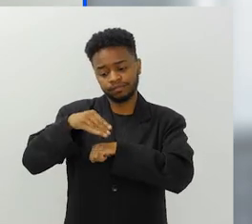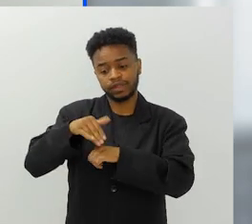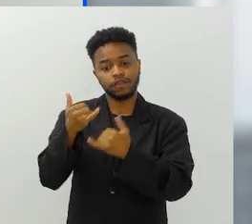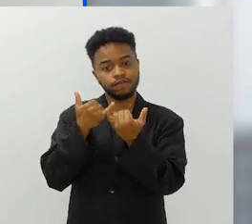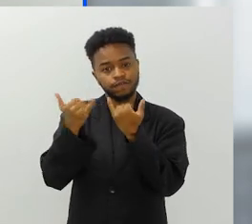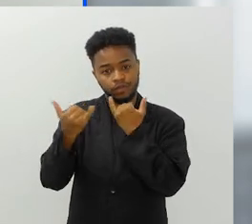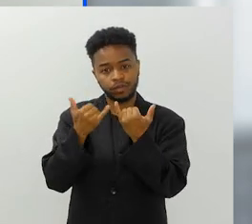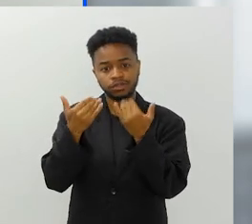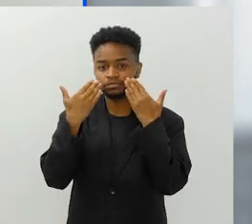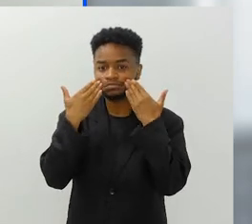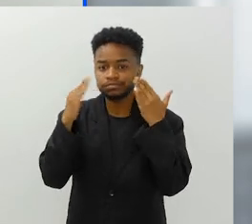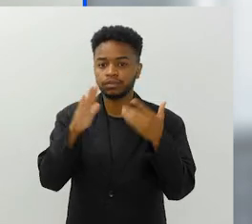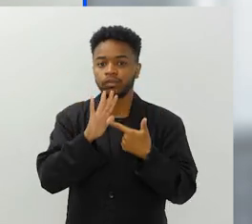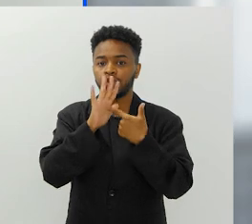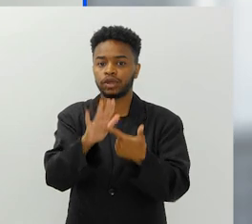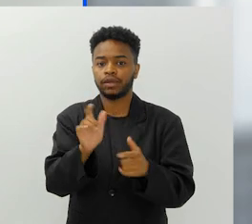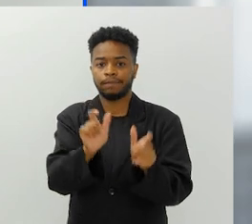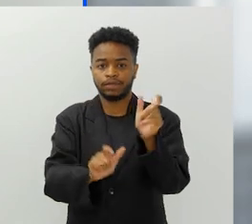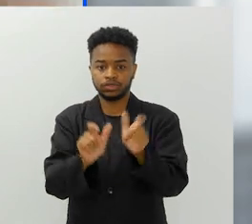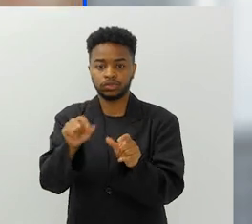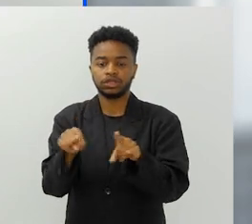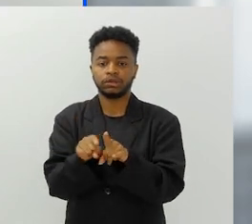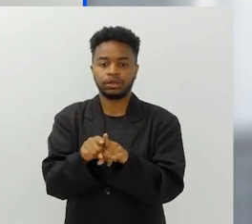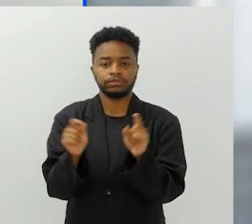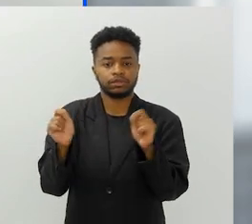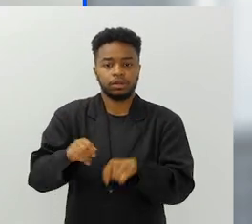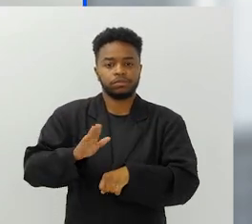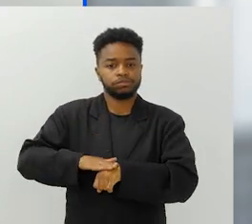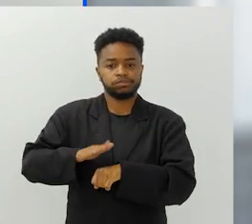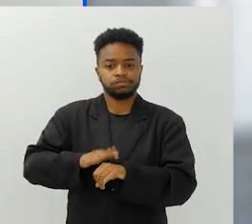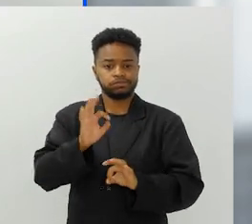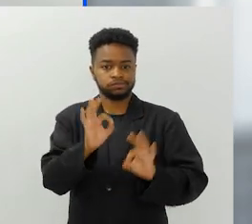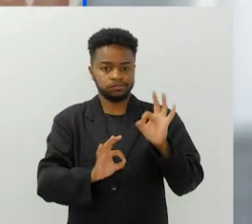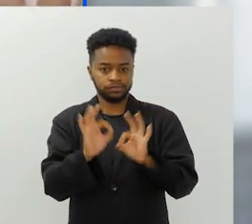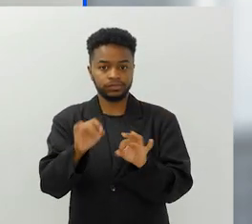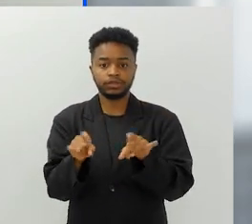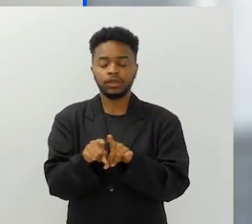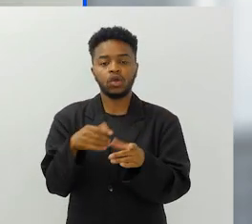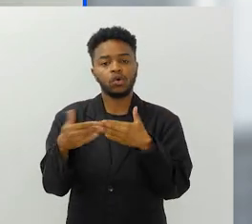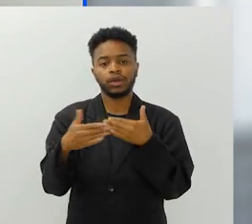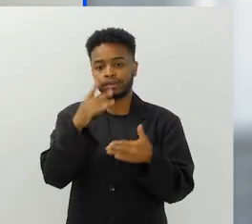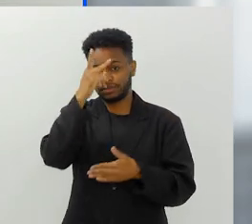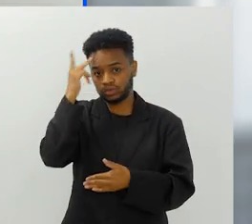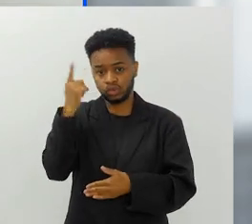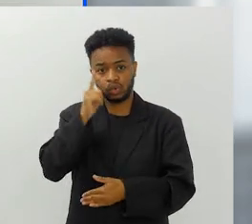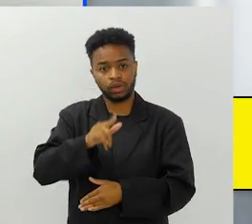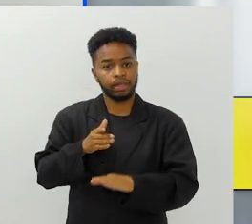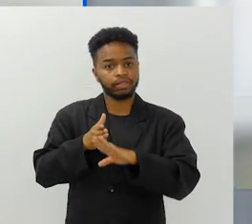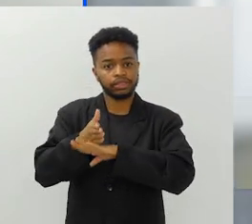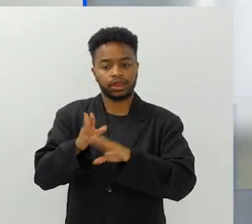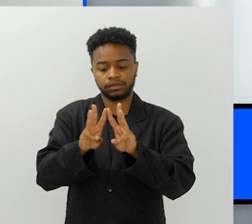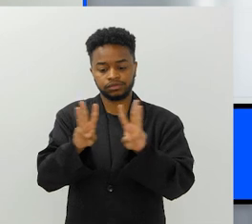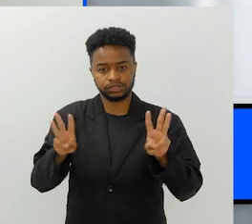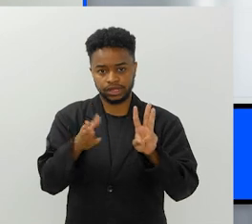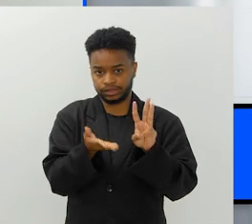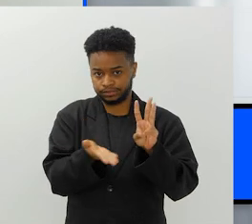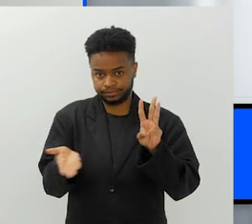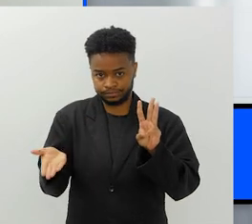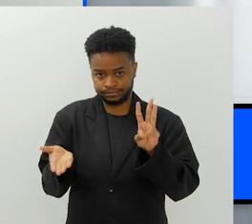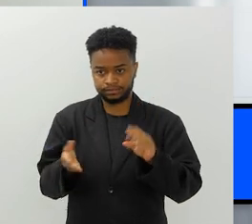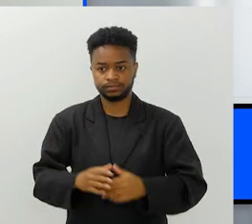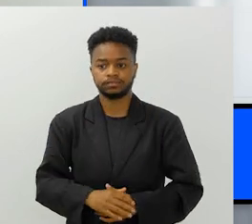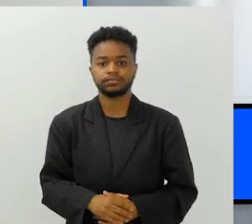essas informações que a gente já tem públicas para todo mundo poder também fazer os seus próprios cortes. todo mundo pode entrar no site em www